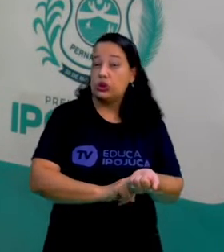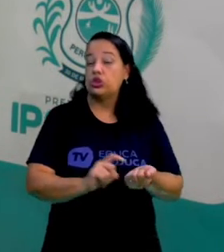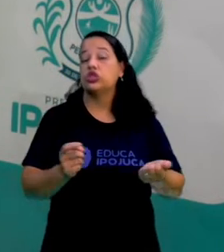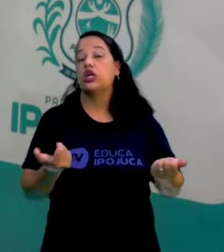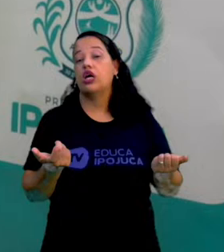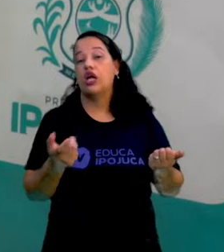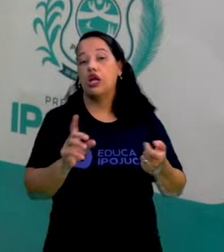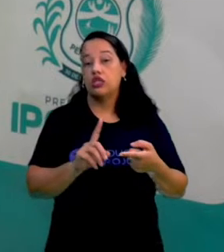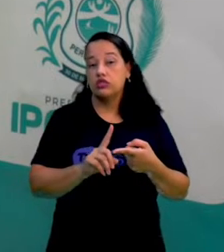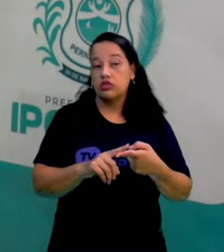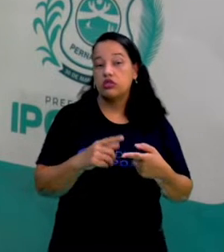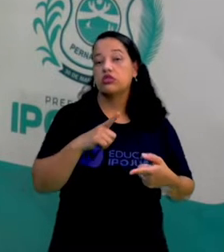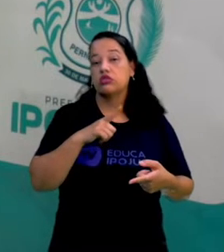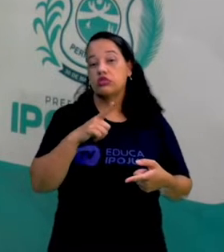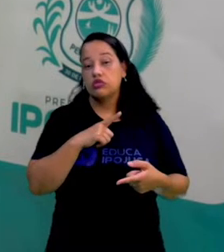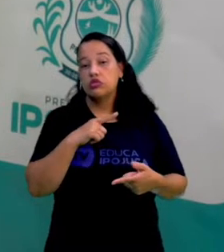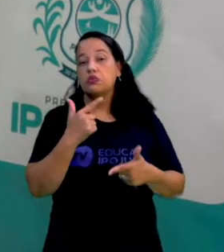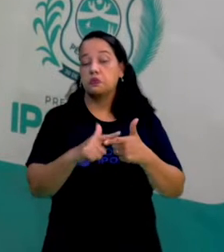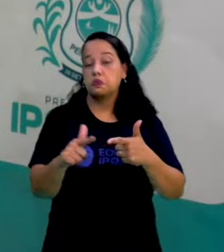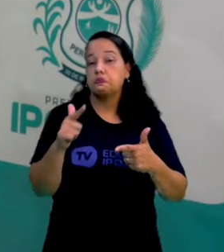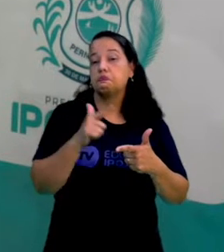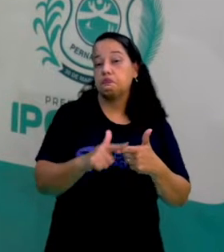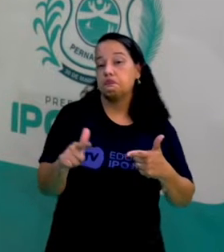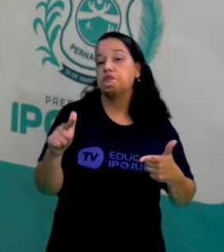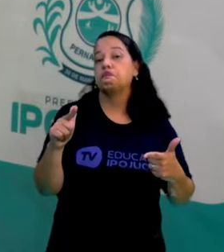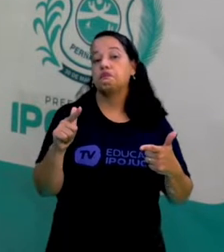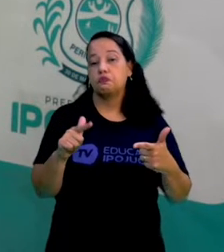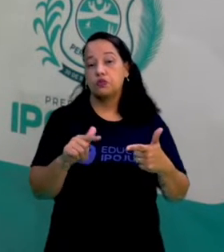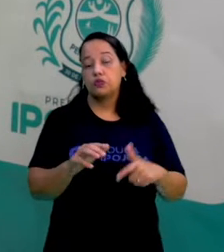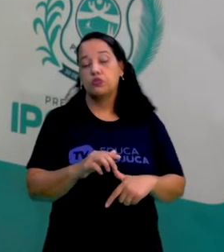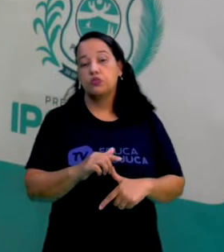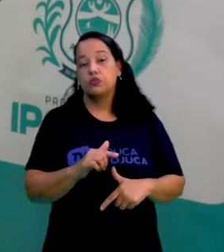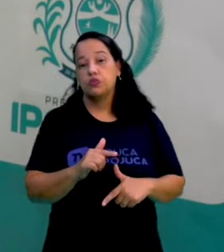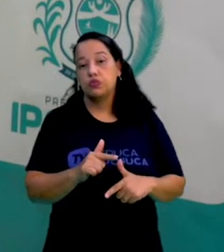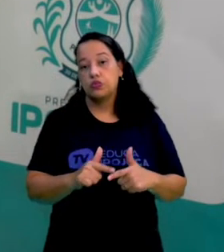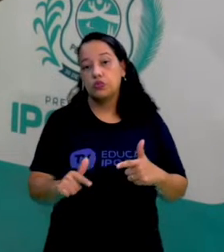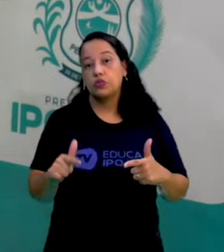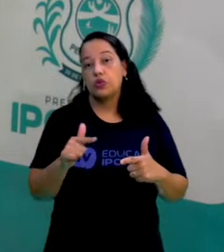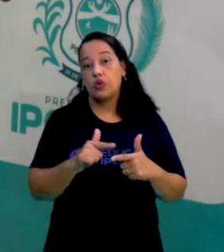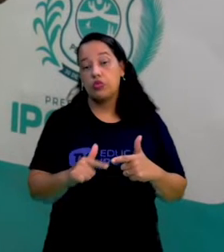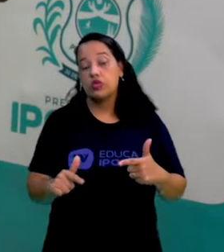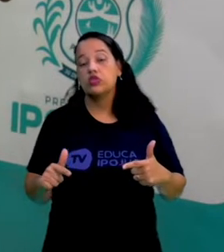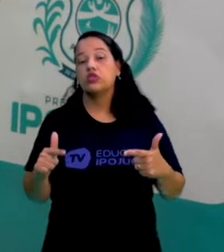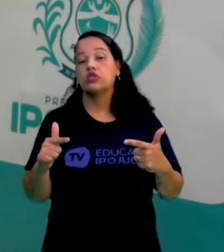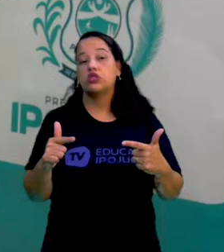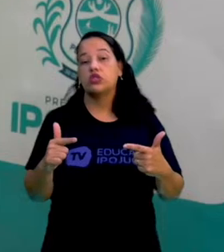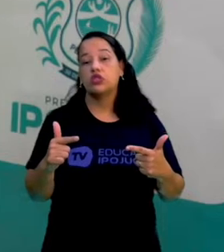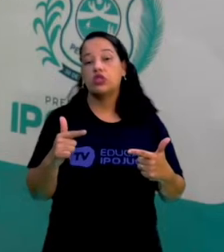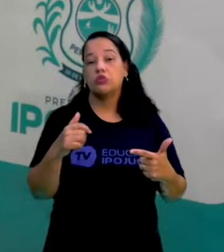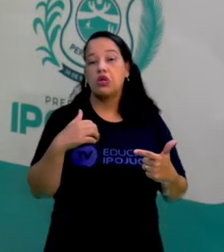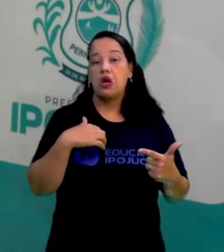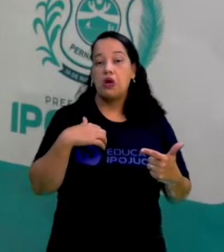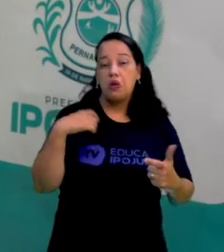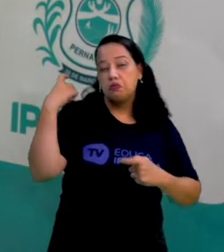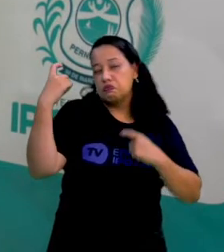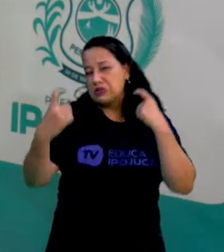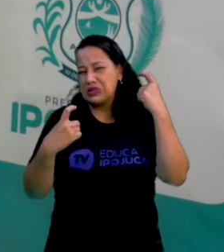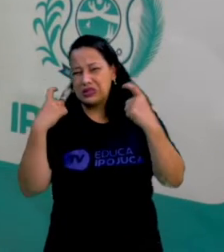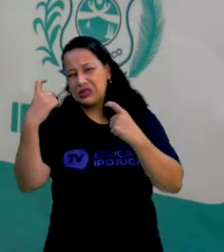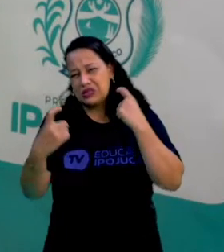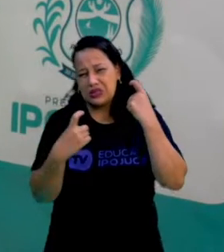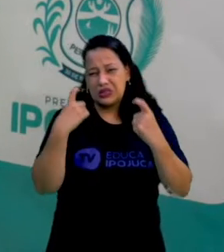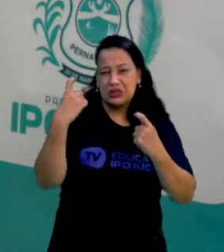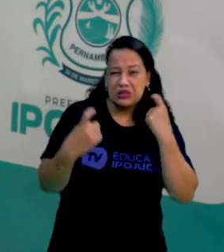tá? Pessoas que estão passando por algum momento, né? De alguma perturbação, estão muito